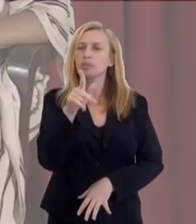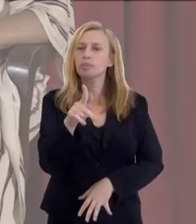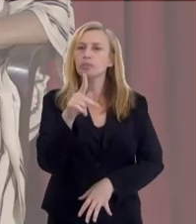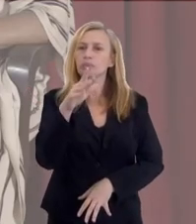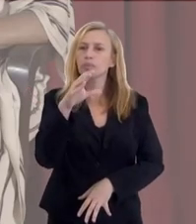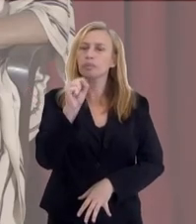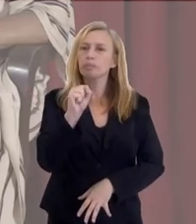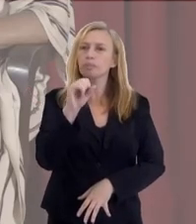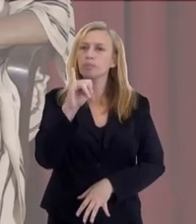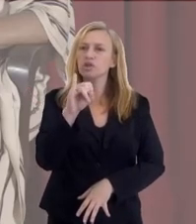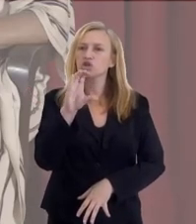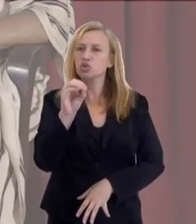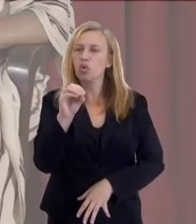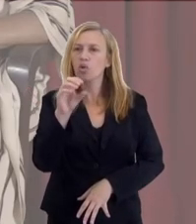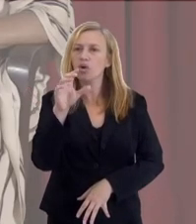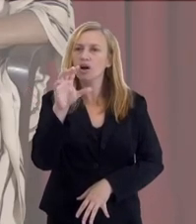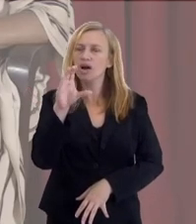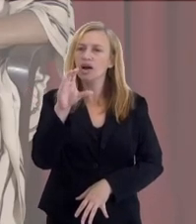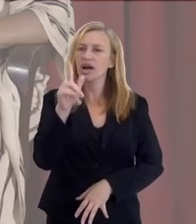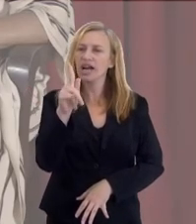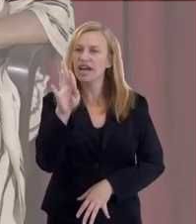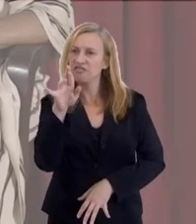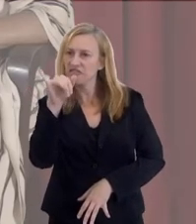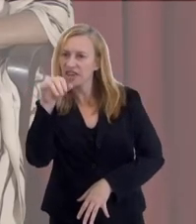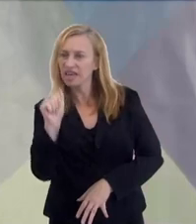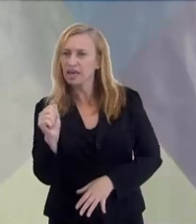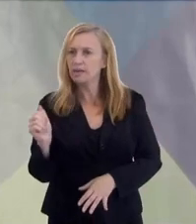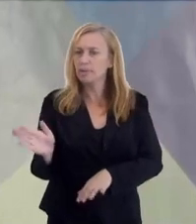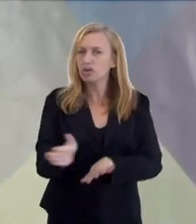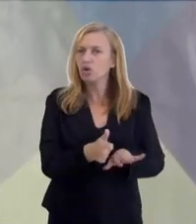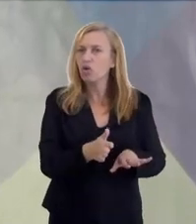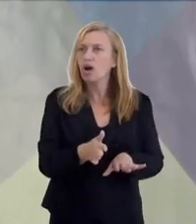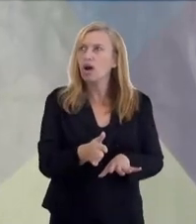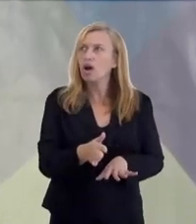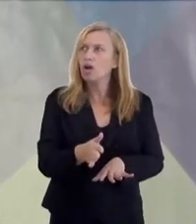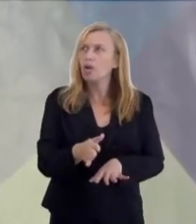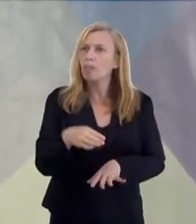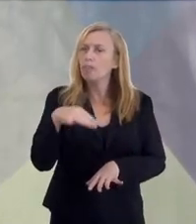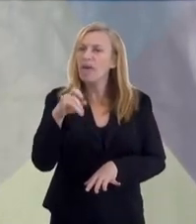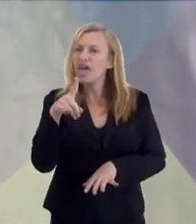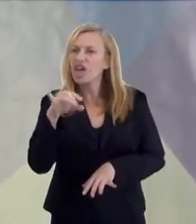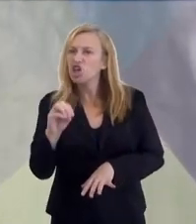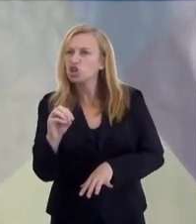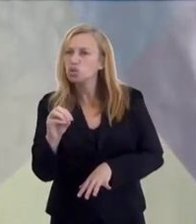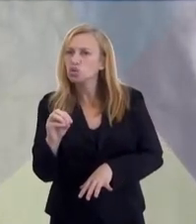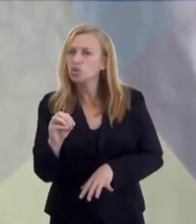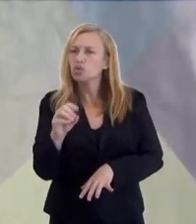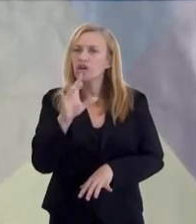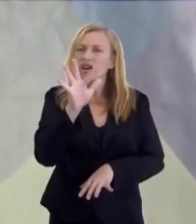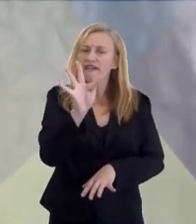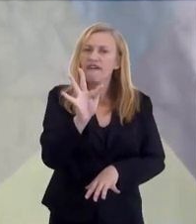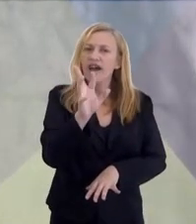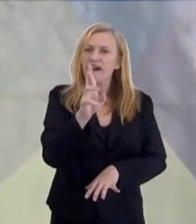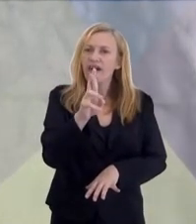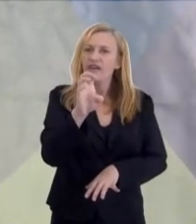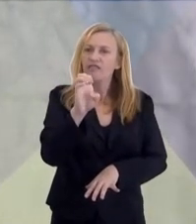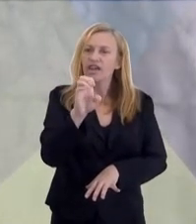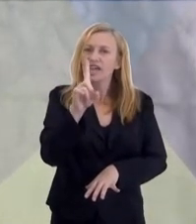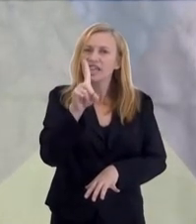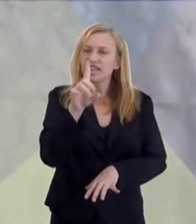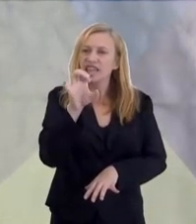última psicografia que a gente sabe que ele passou foi pelo médium